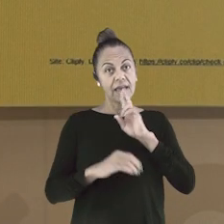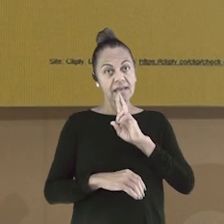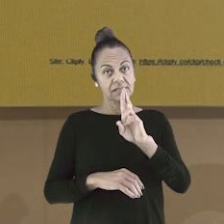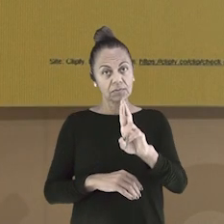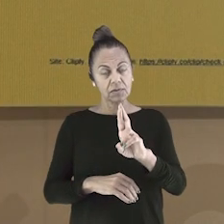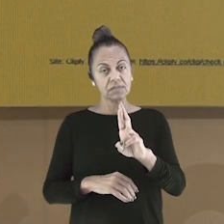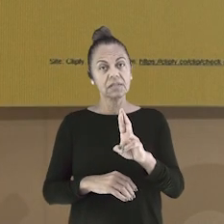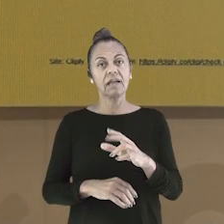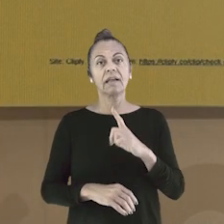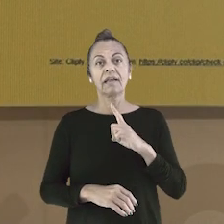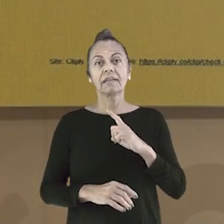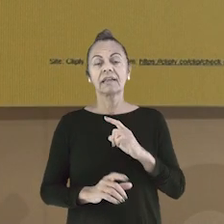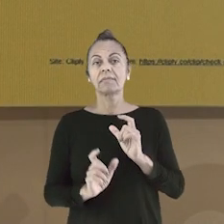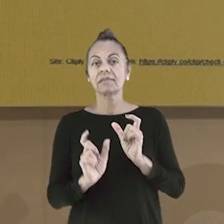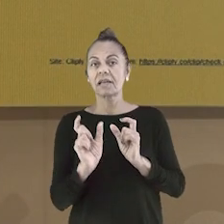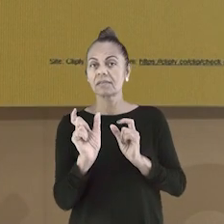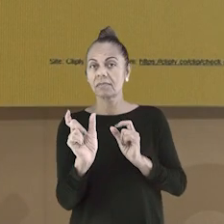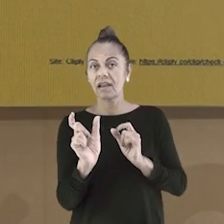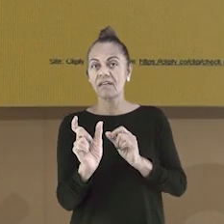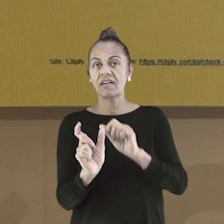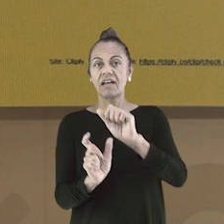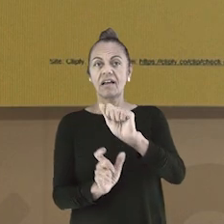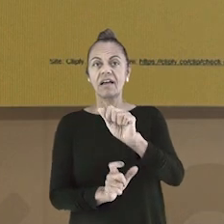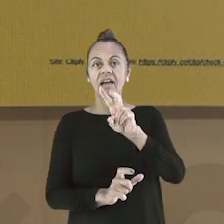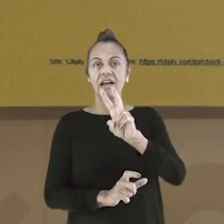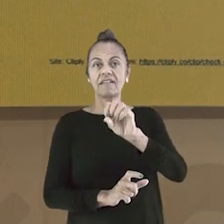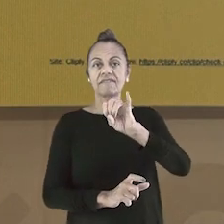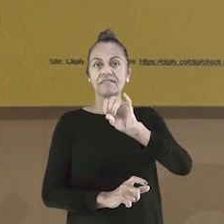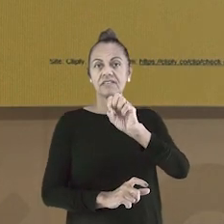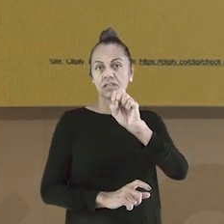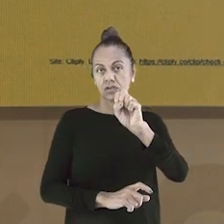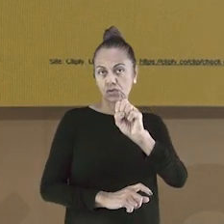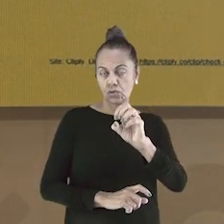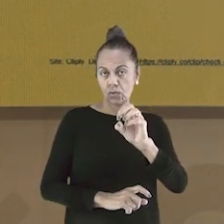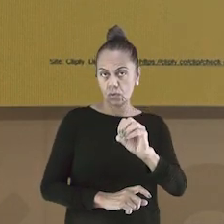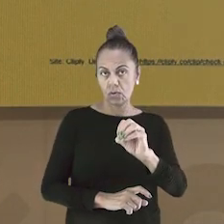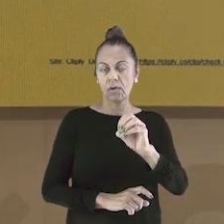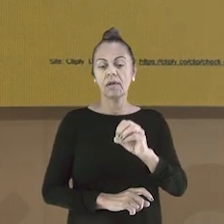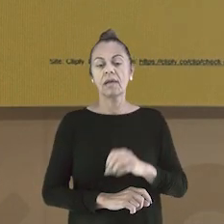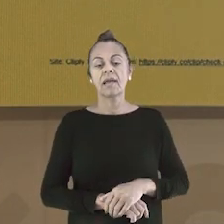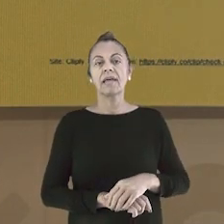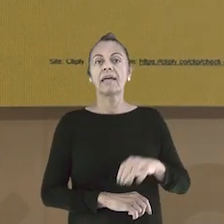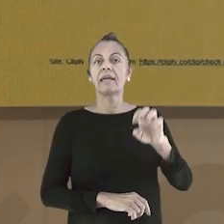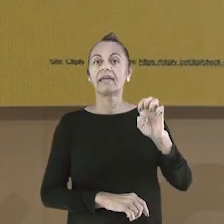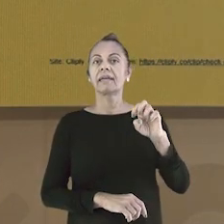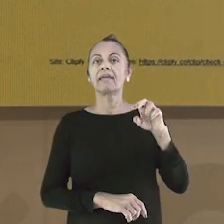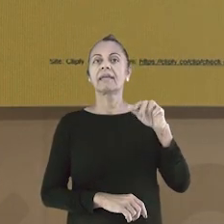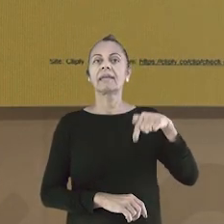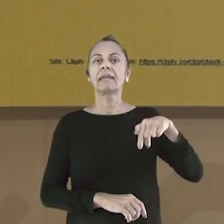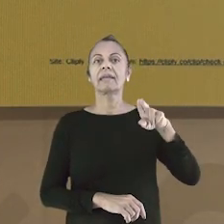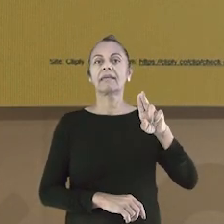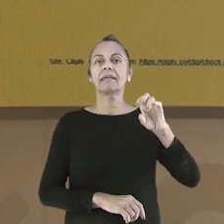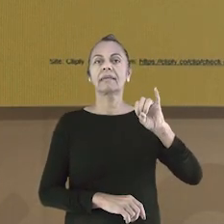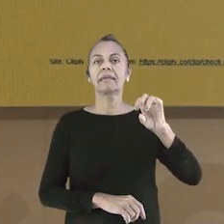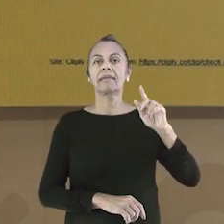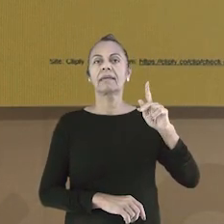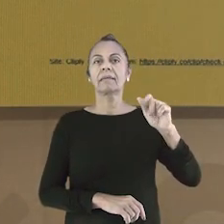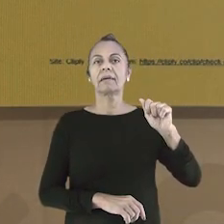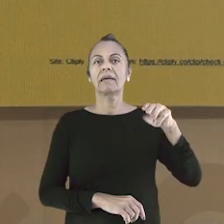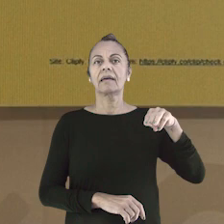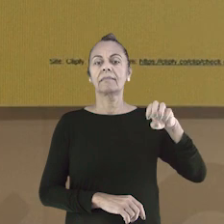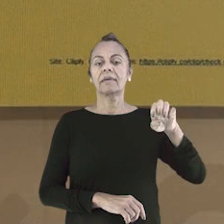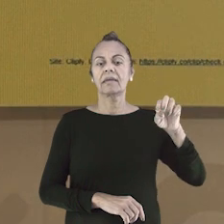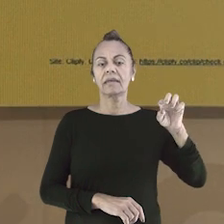Resposta da questão 1. Nós temos as palavras. Aviso, equipamento e usar. Observem que